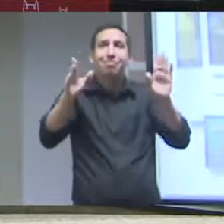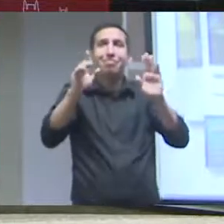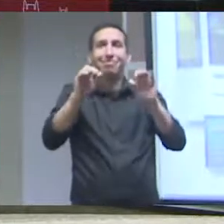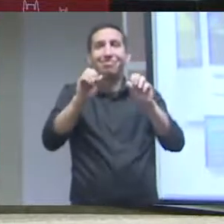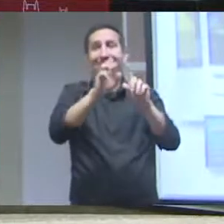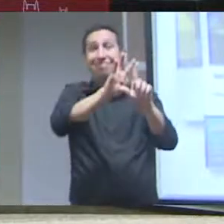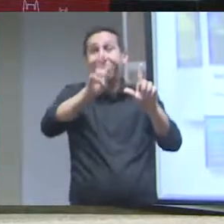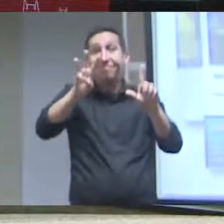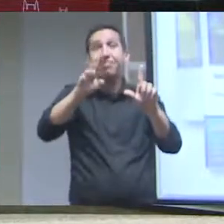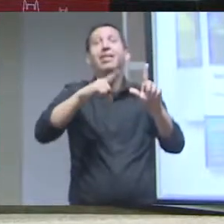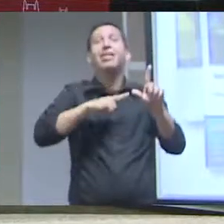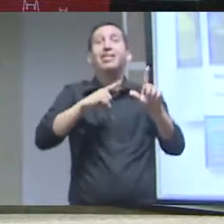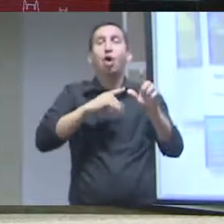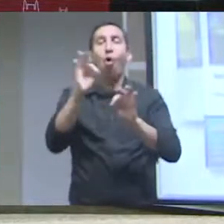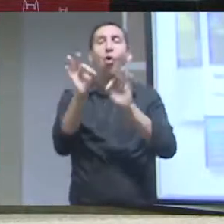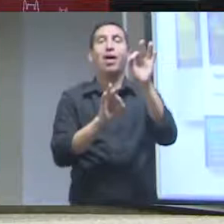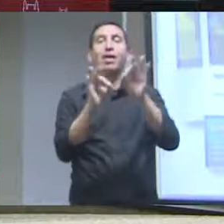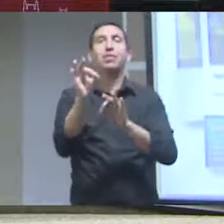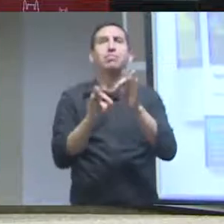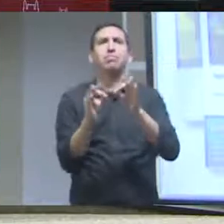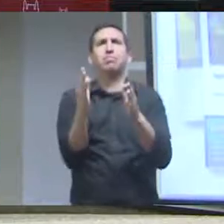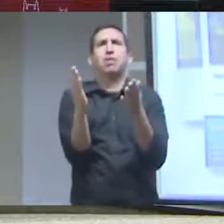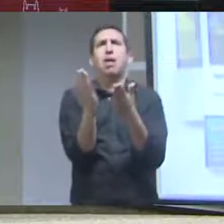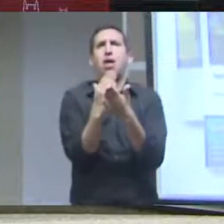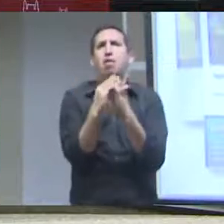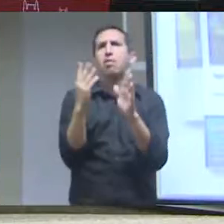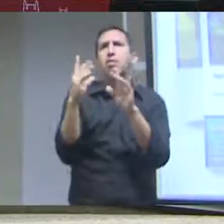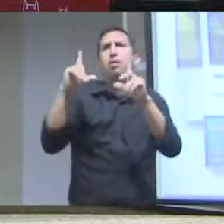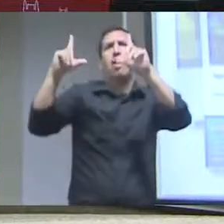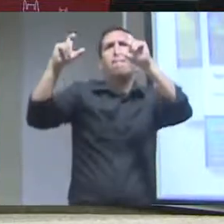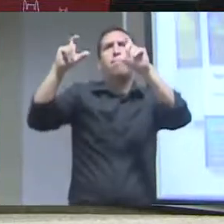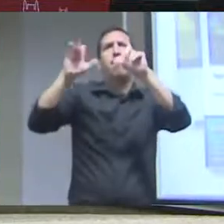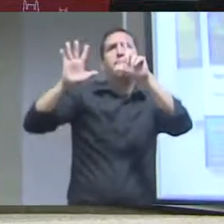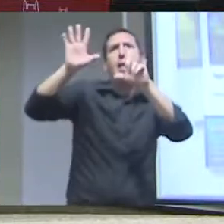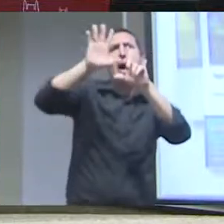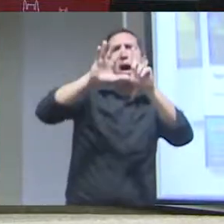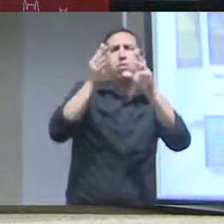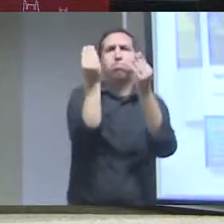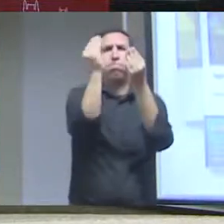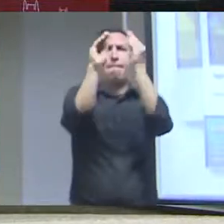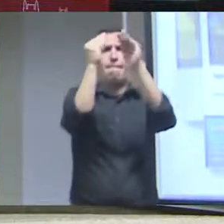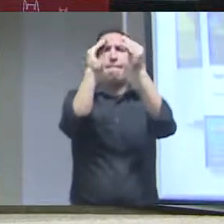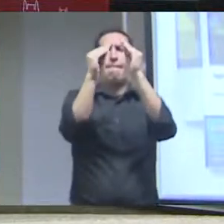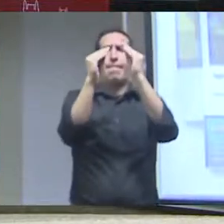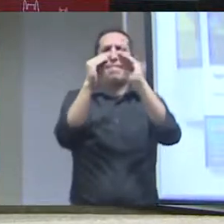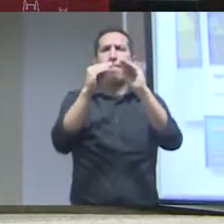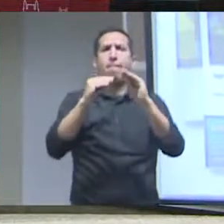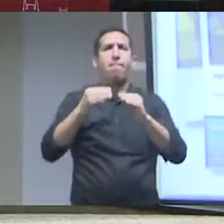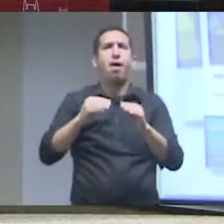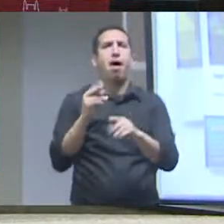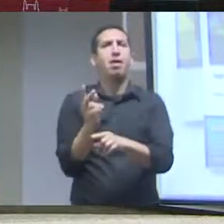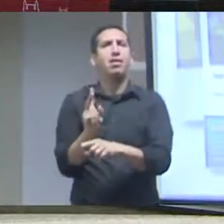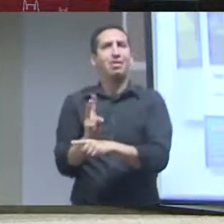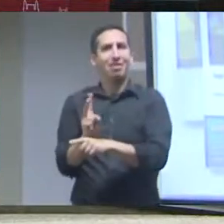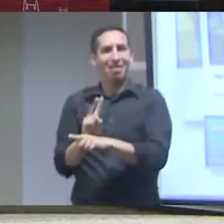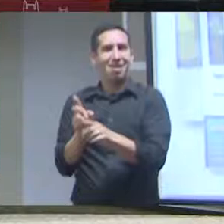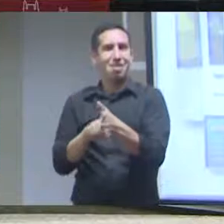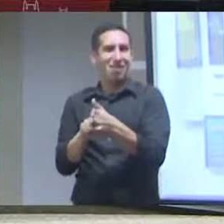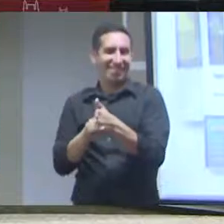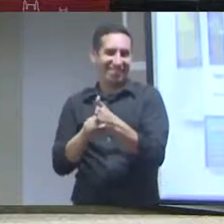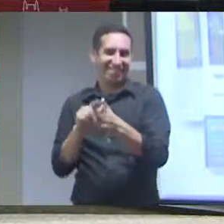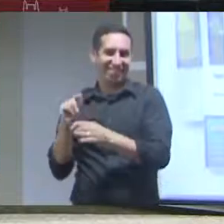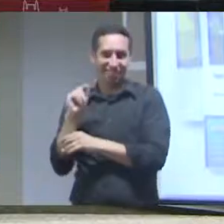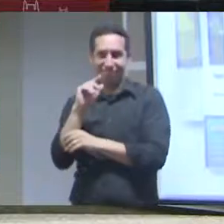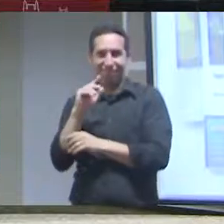essa foi uma grande surpresa esse sistema resource space também gratuito de código aberto a gente conseguiu organizar